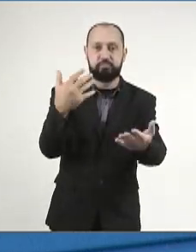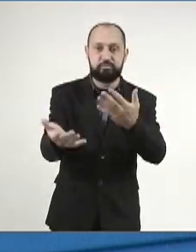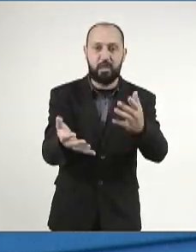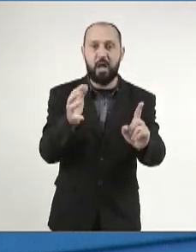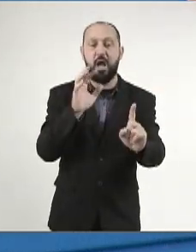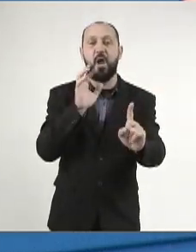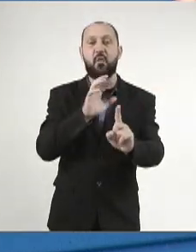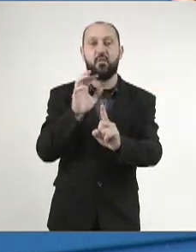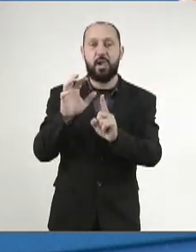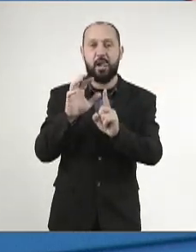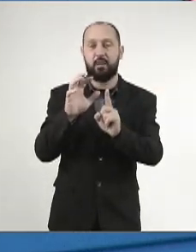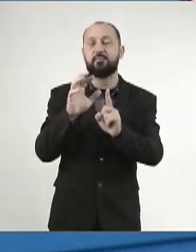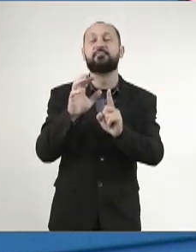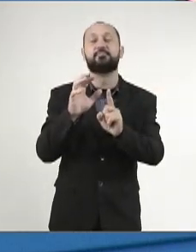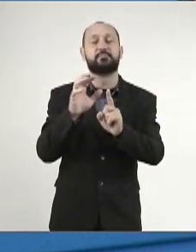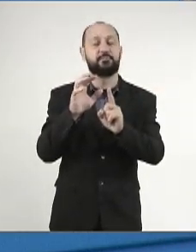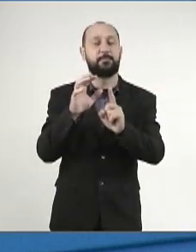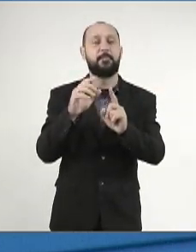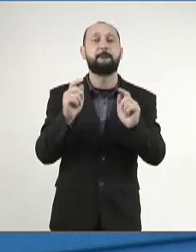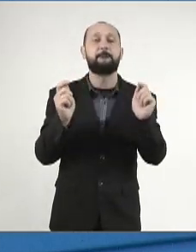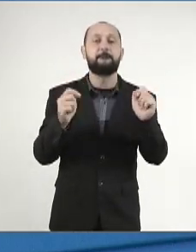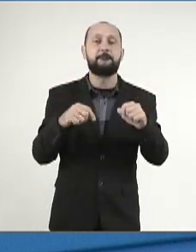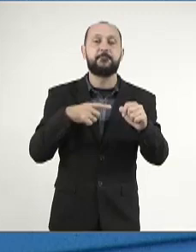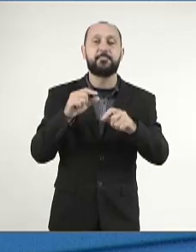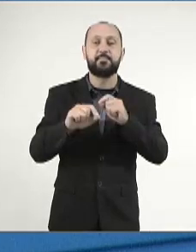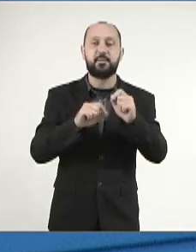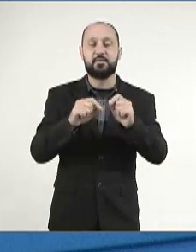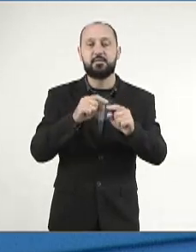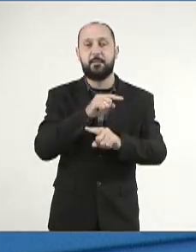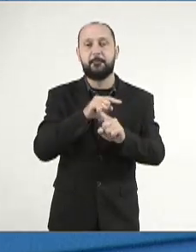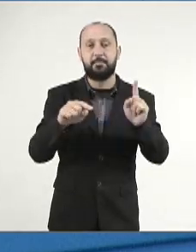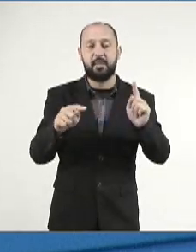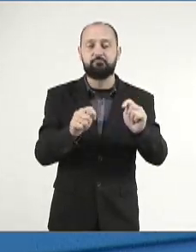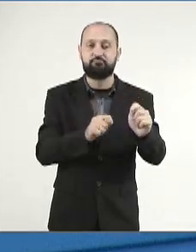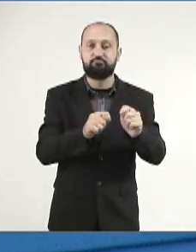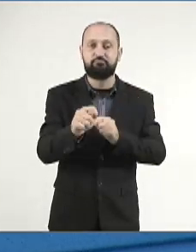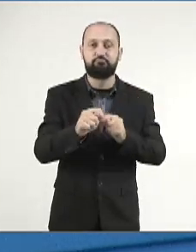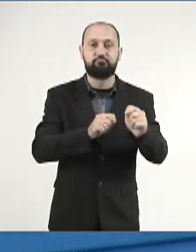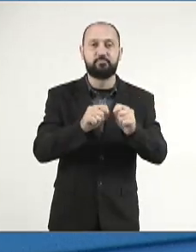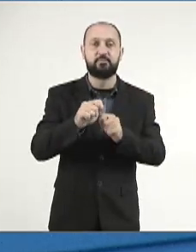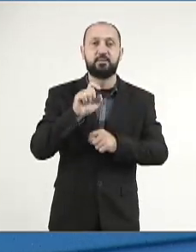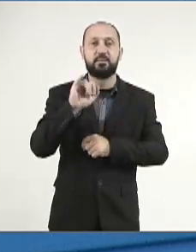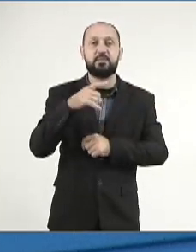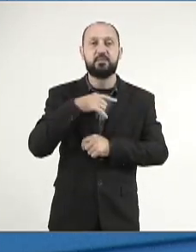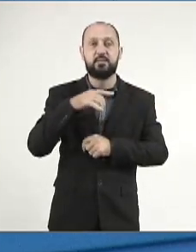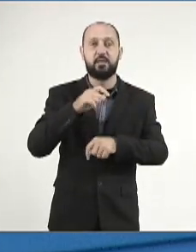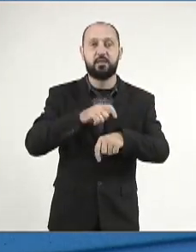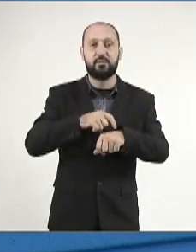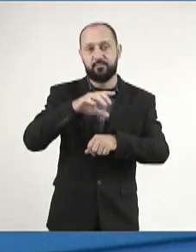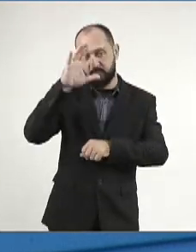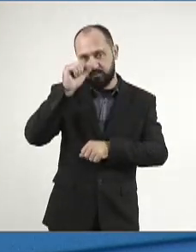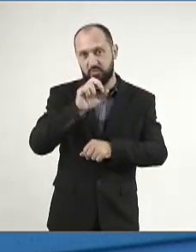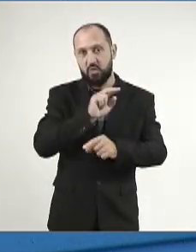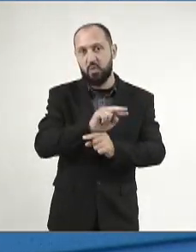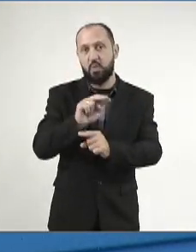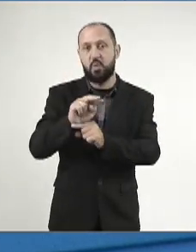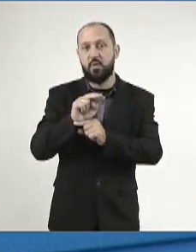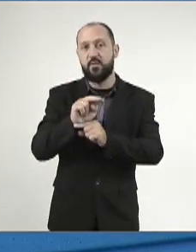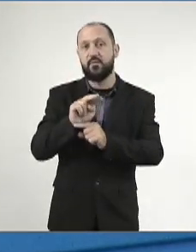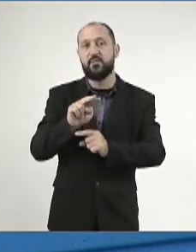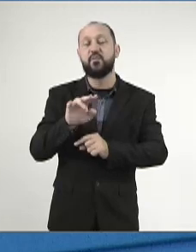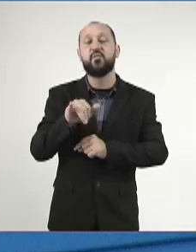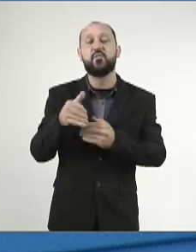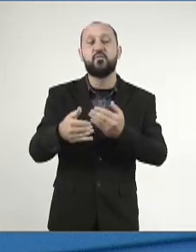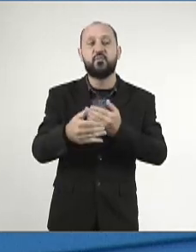impactos ambientais poderia ser parcialmente mitigada se decisões de conservação forem